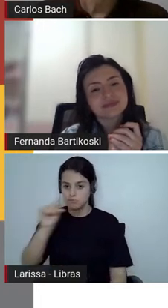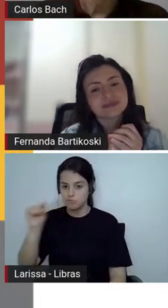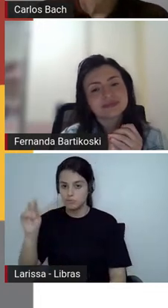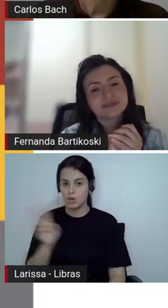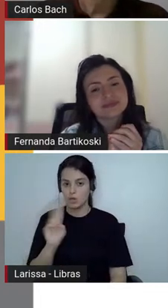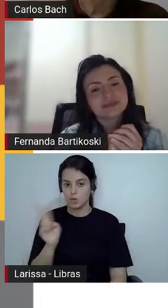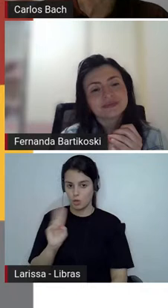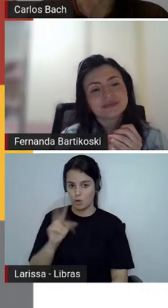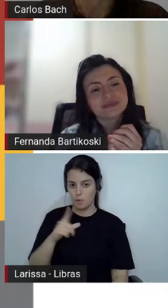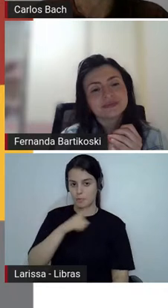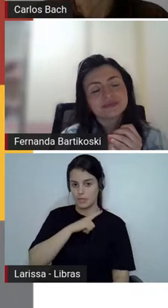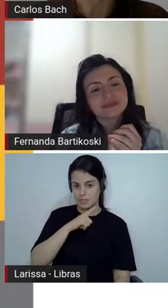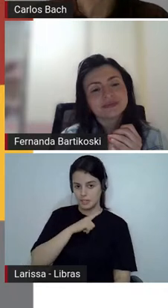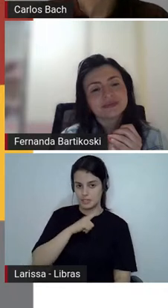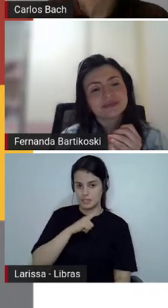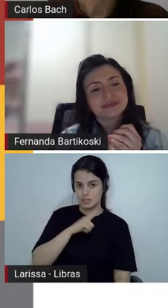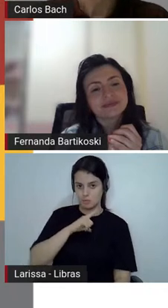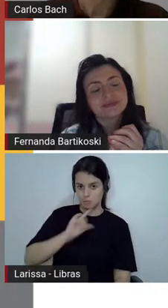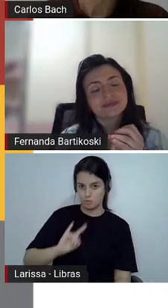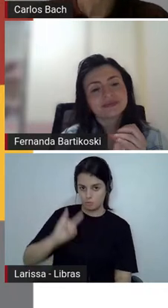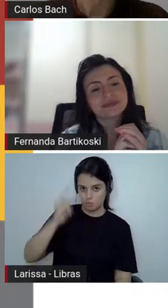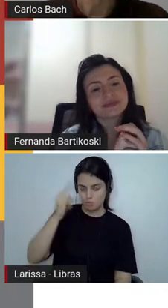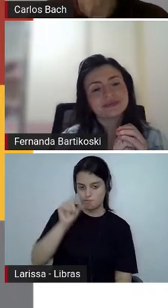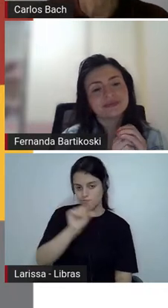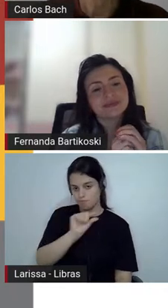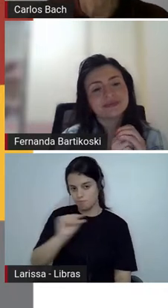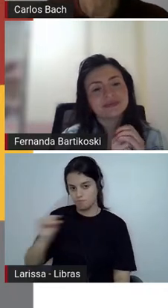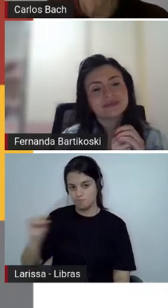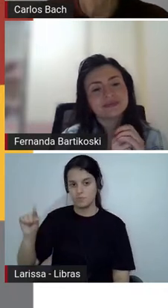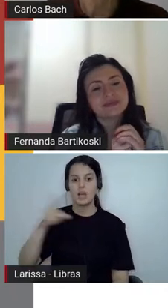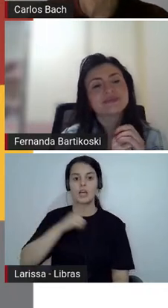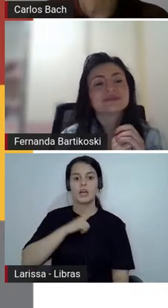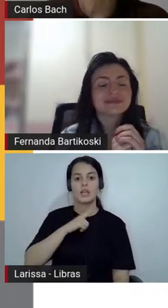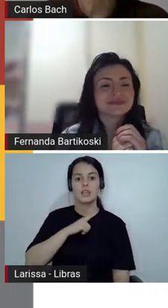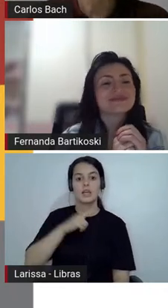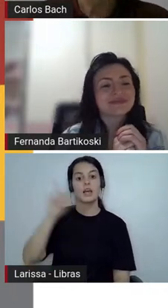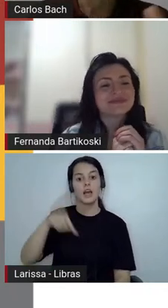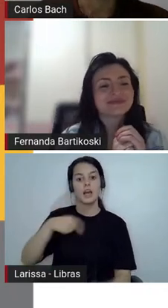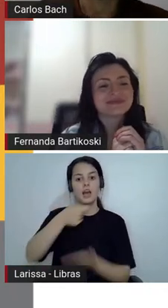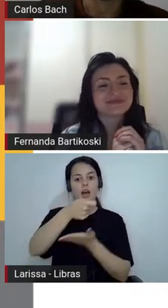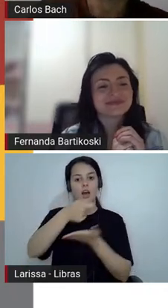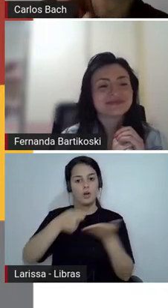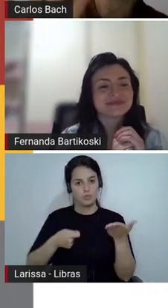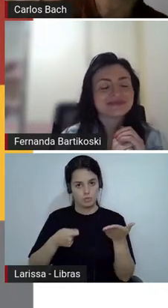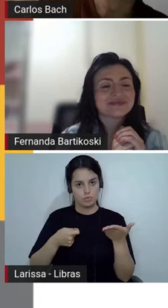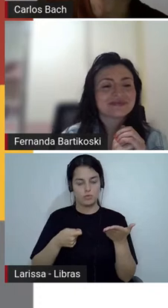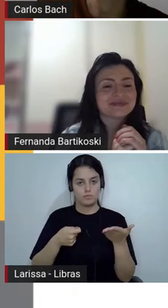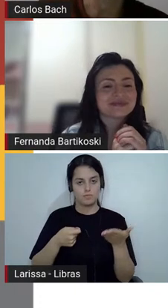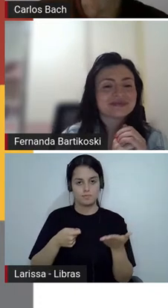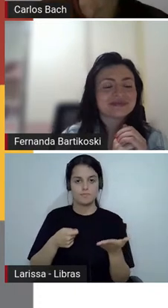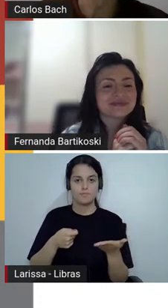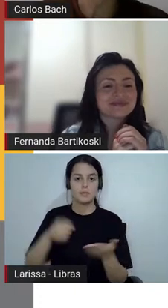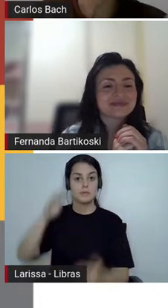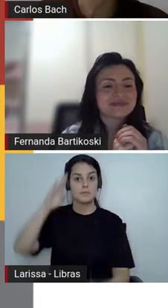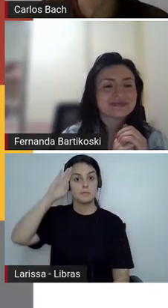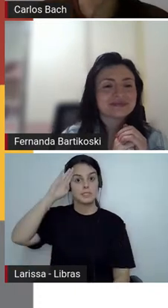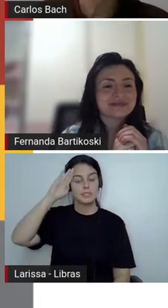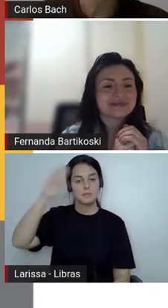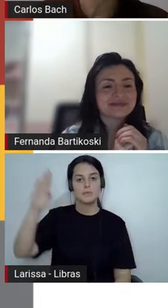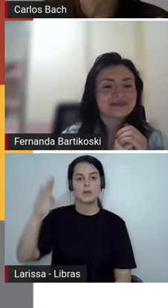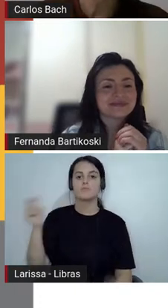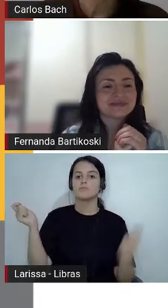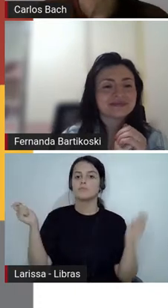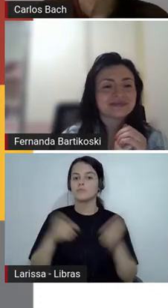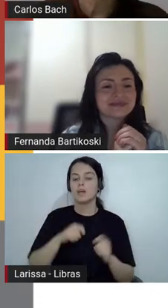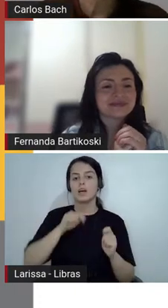Leslie Oldaker que é e o Monet então a gente tem ali muitas percepções